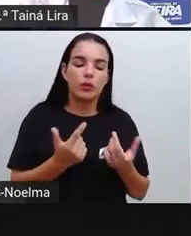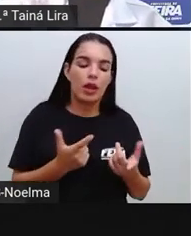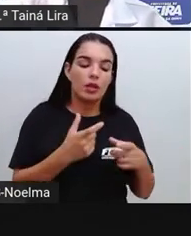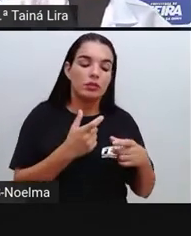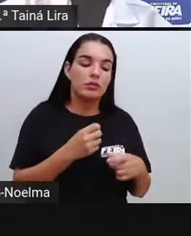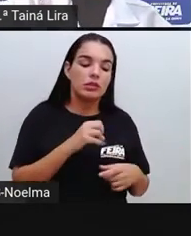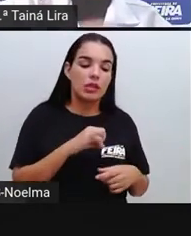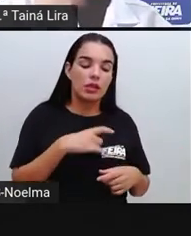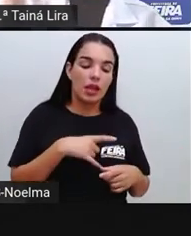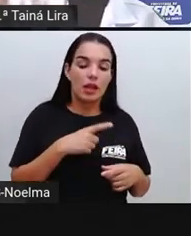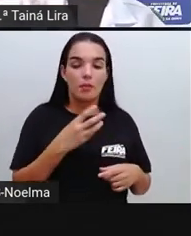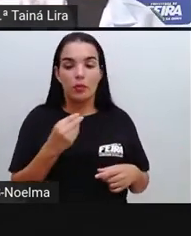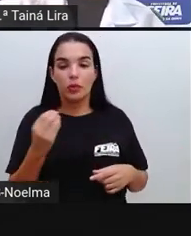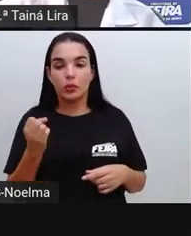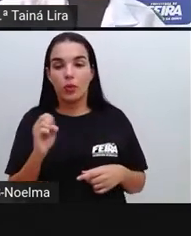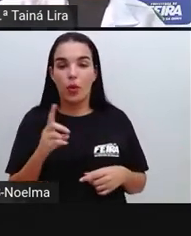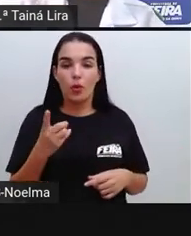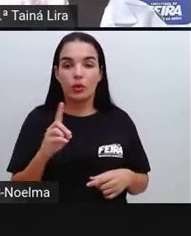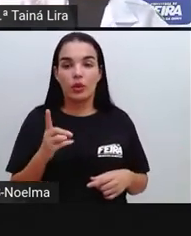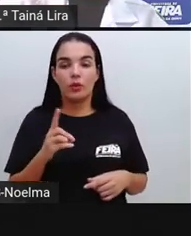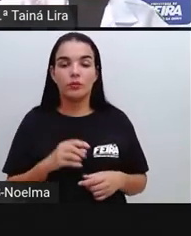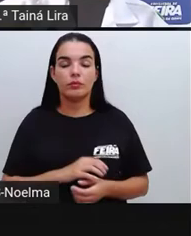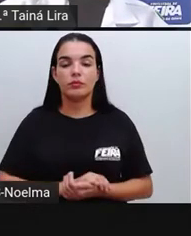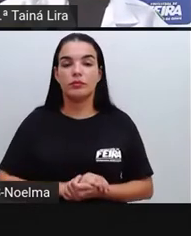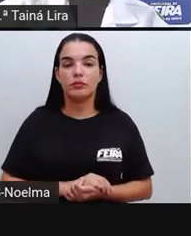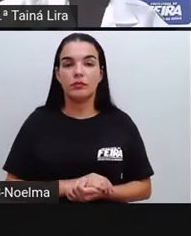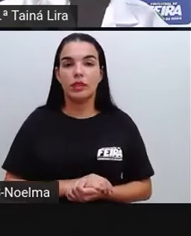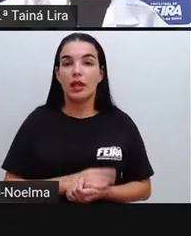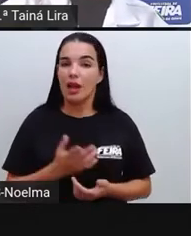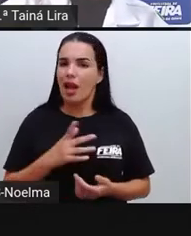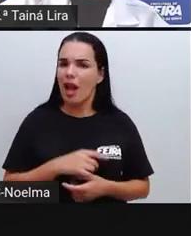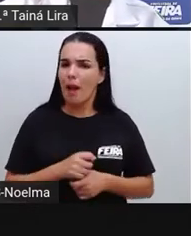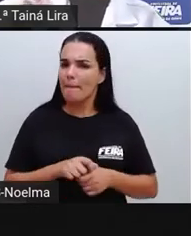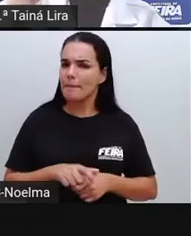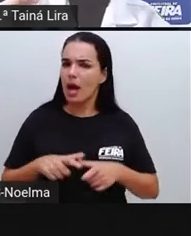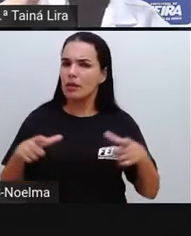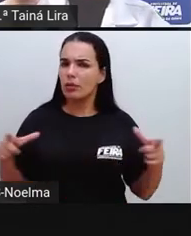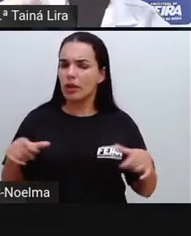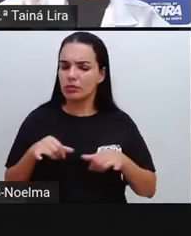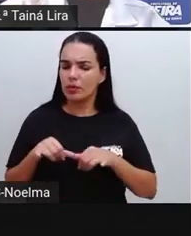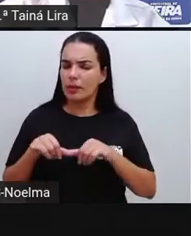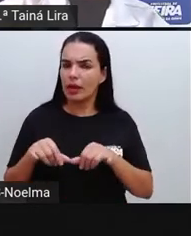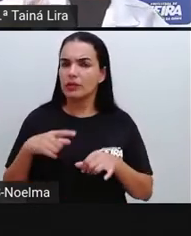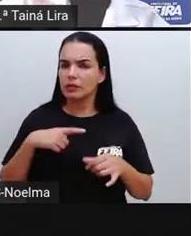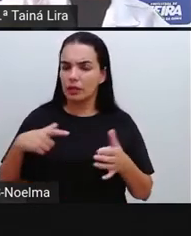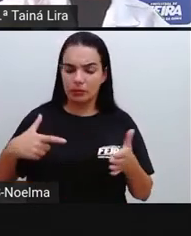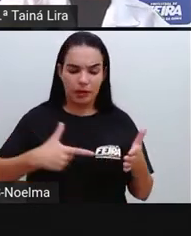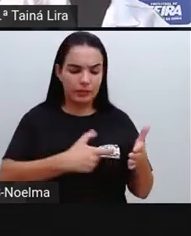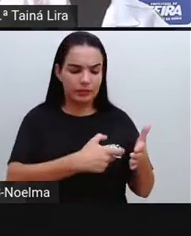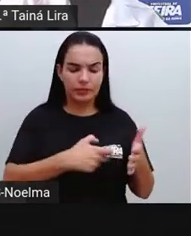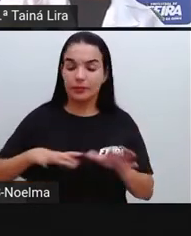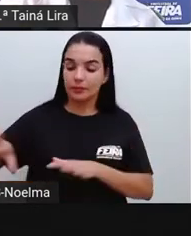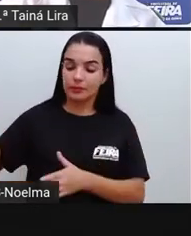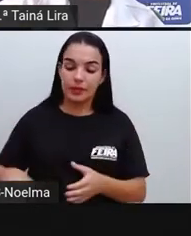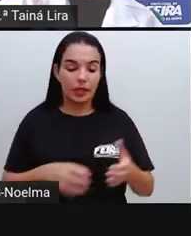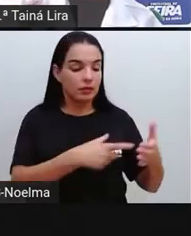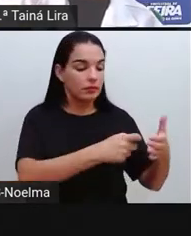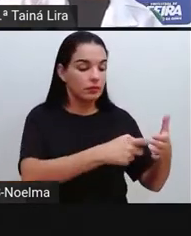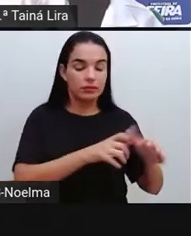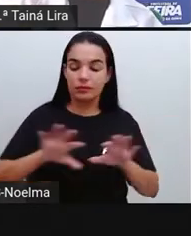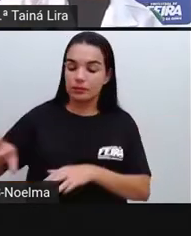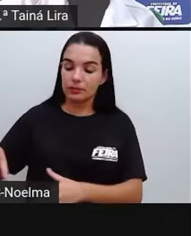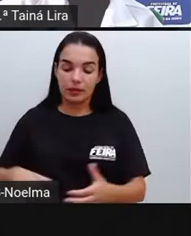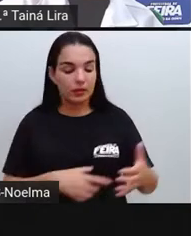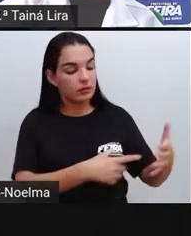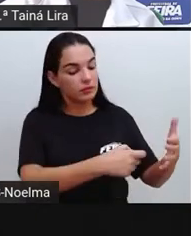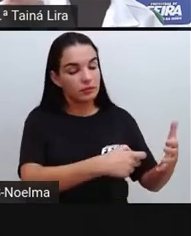né, na maioria dos supermercados, as compras, elas são registradas utilizando o código de barras ali